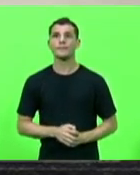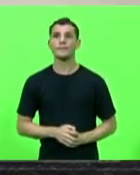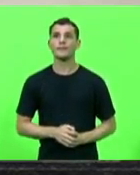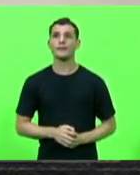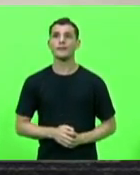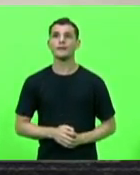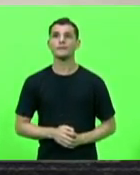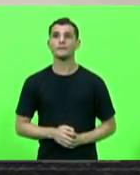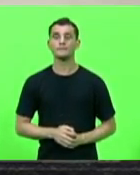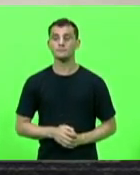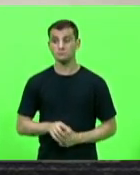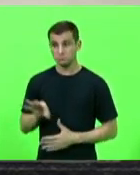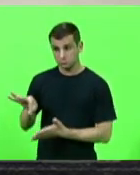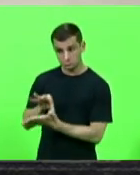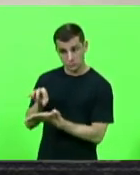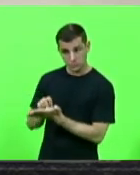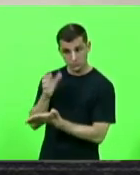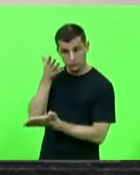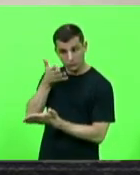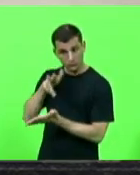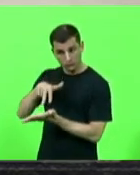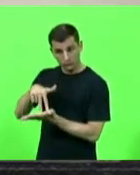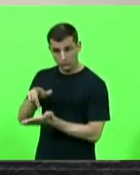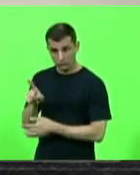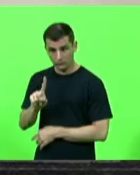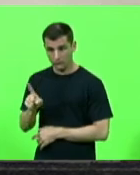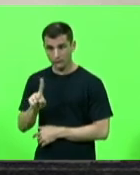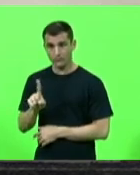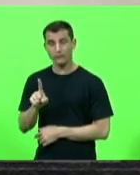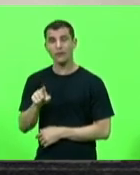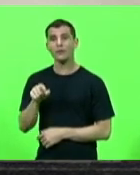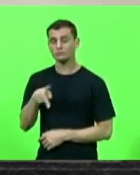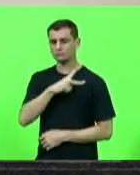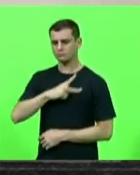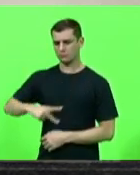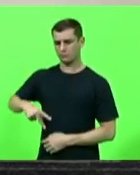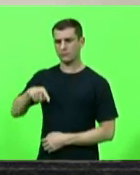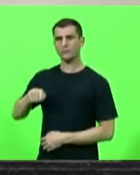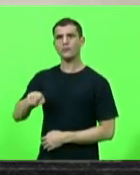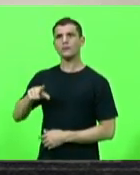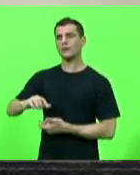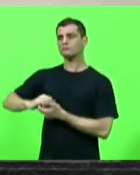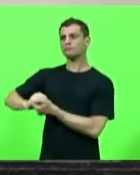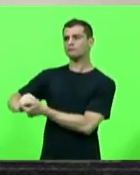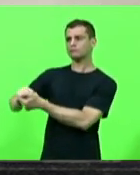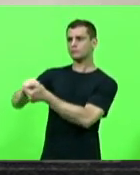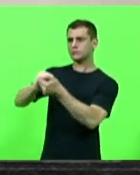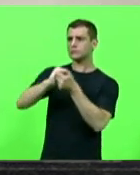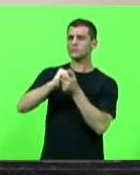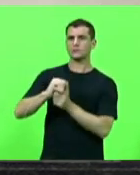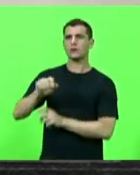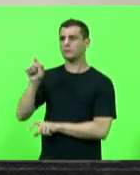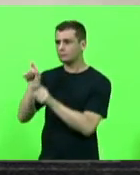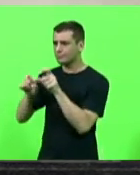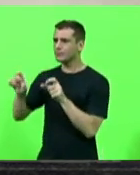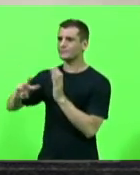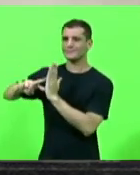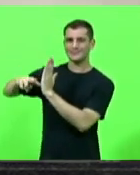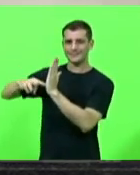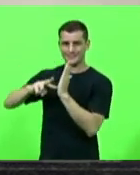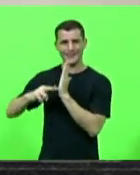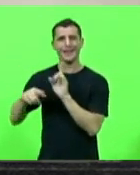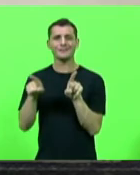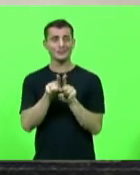inscrito para falar esta presidência saudando os sindicalistas e pessoas que nos